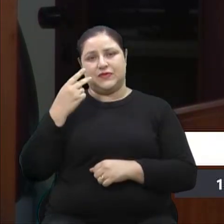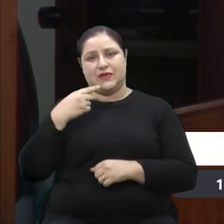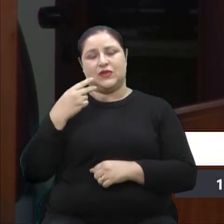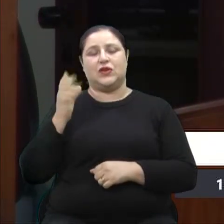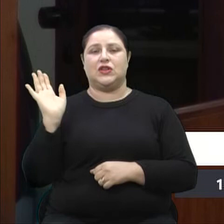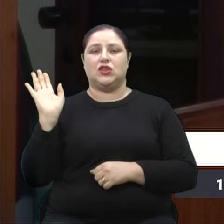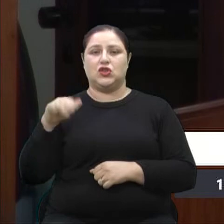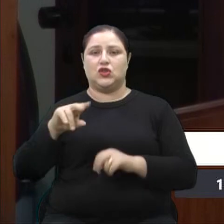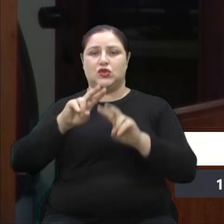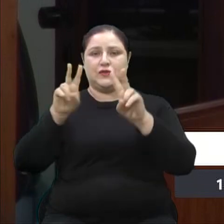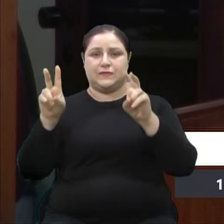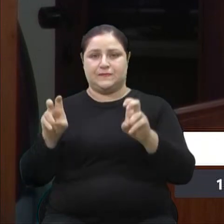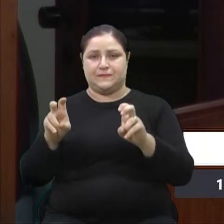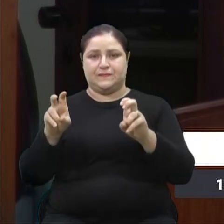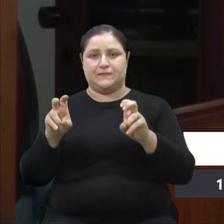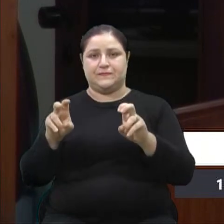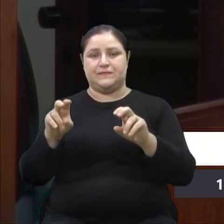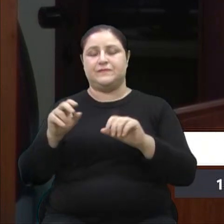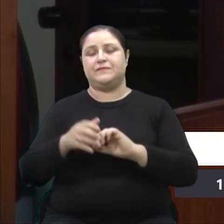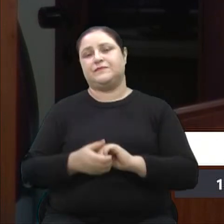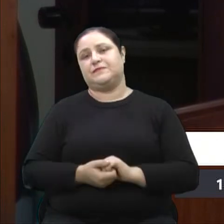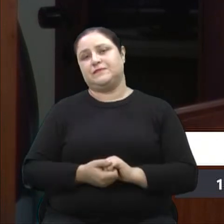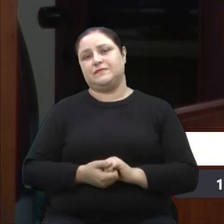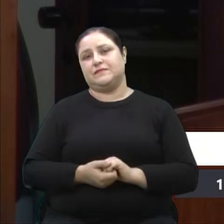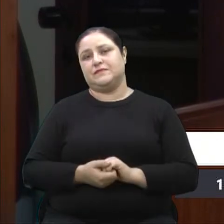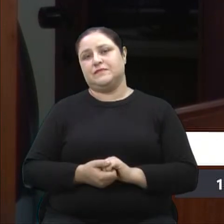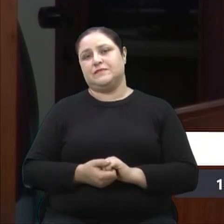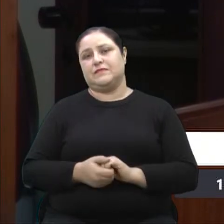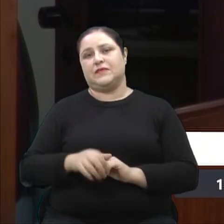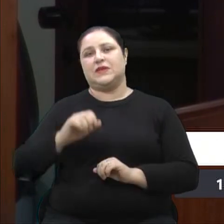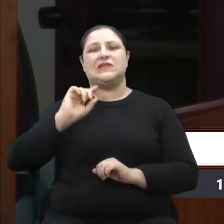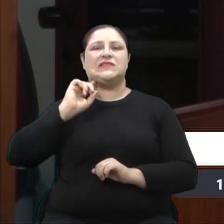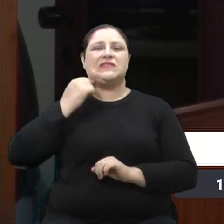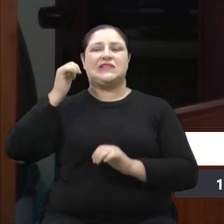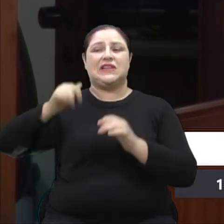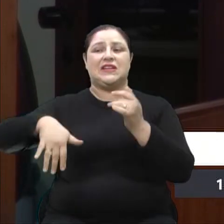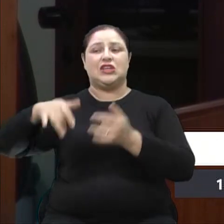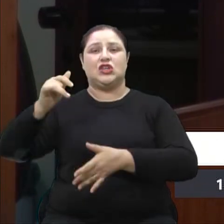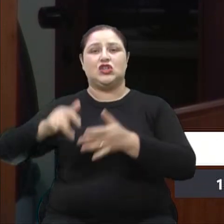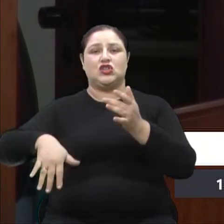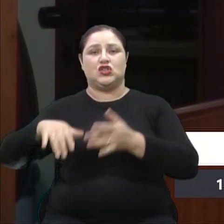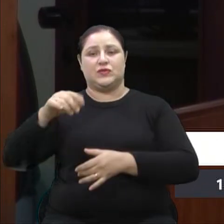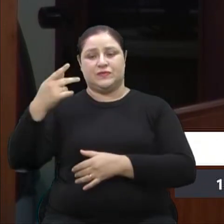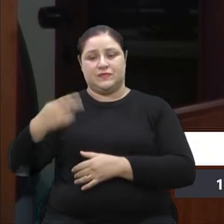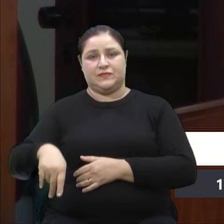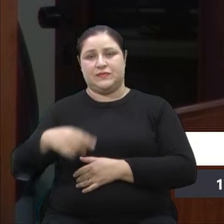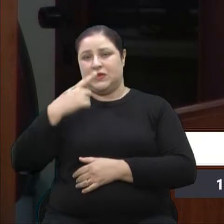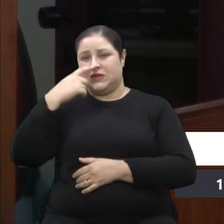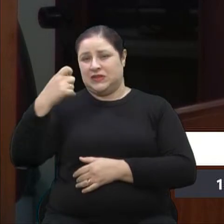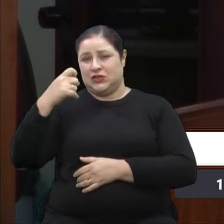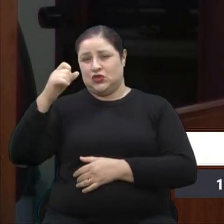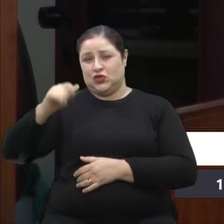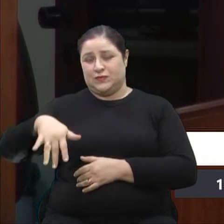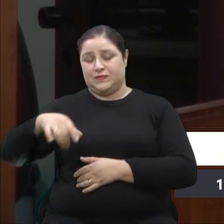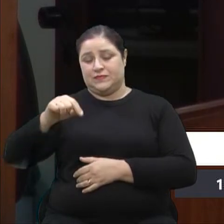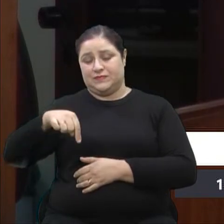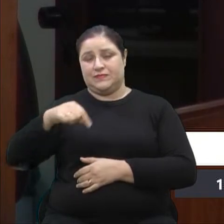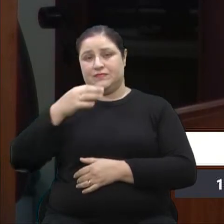um tema aqui hoje sobre a questão do lixo em Caxia do Sul. Caxia do Sul tem